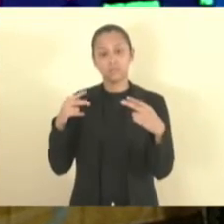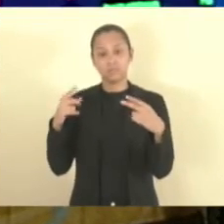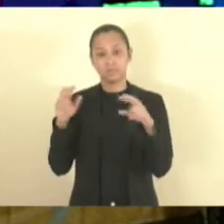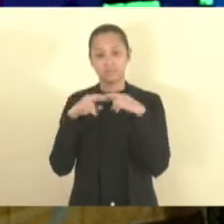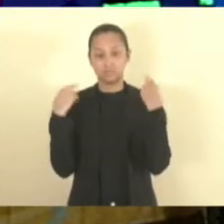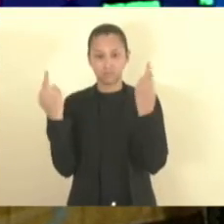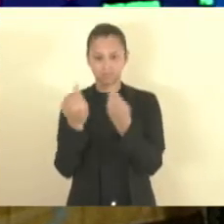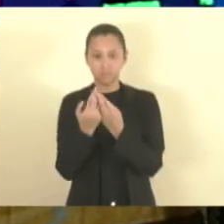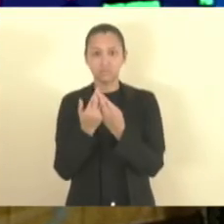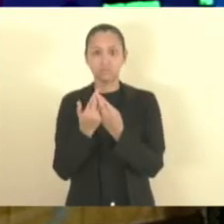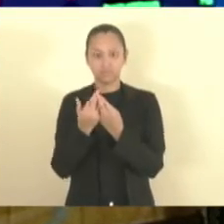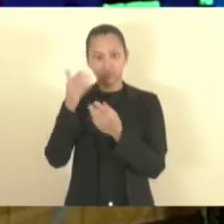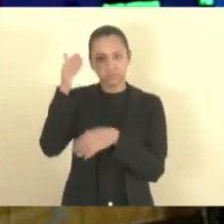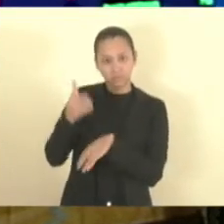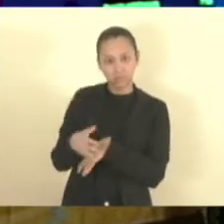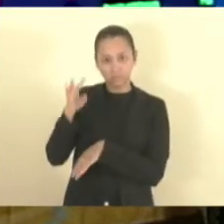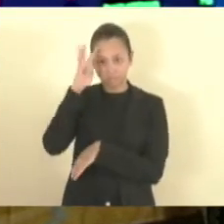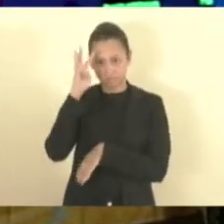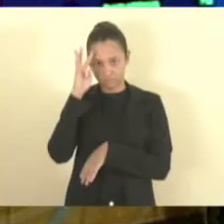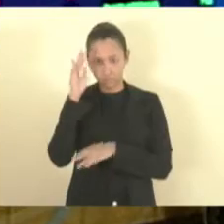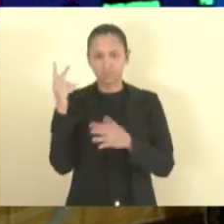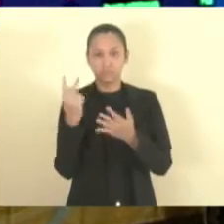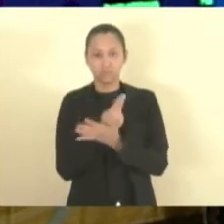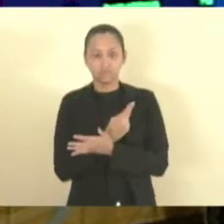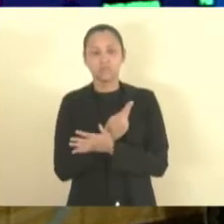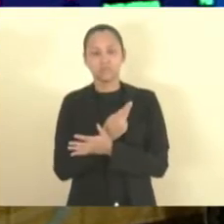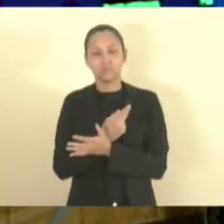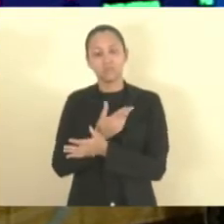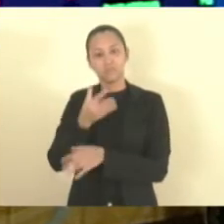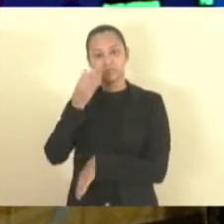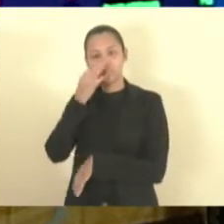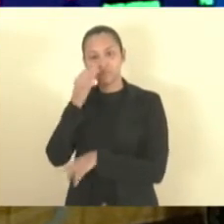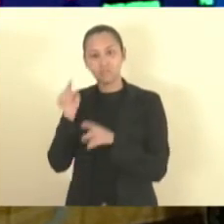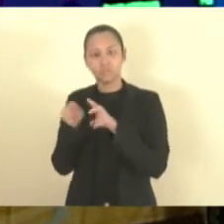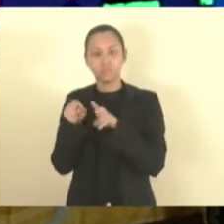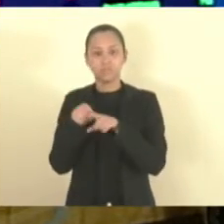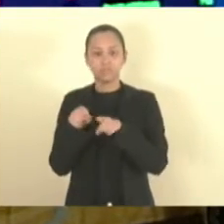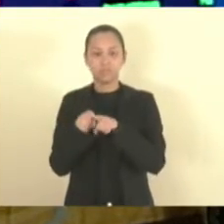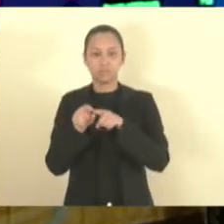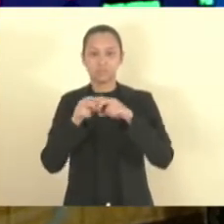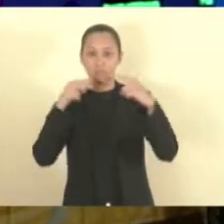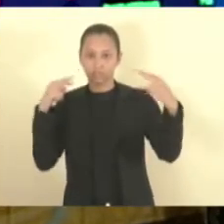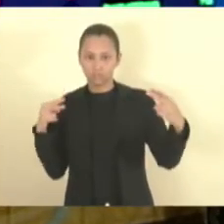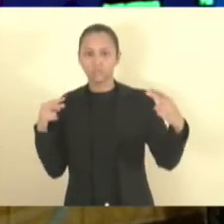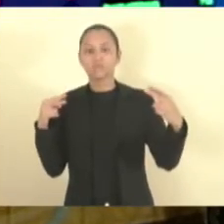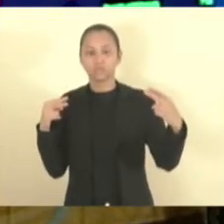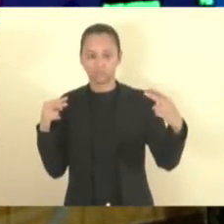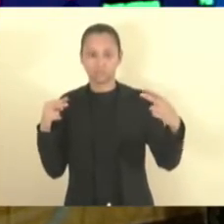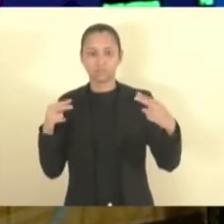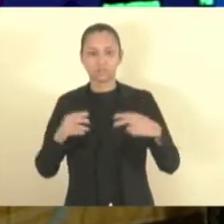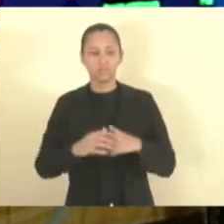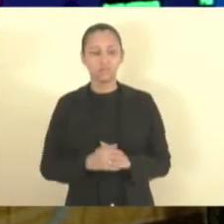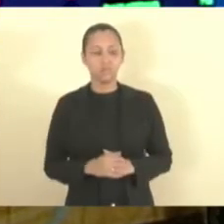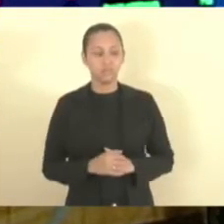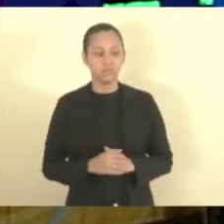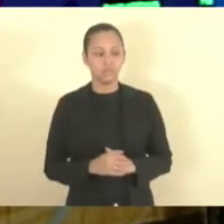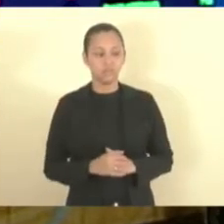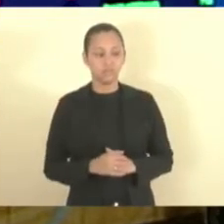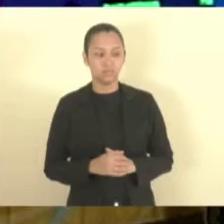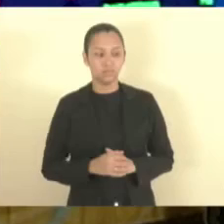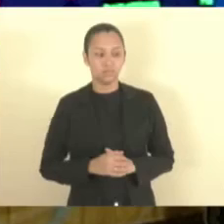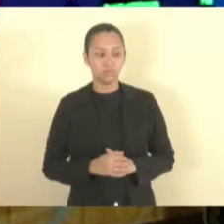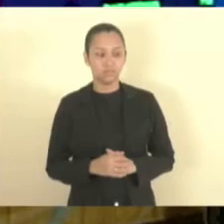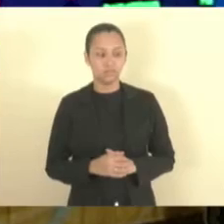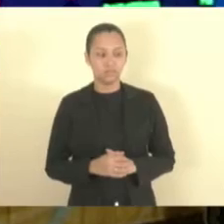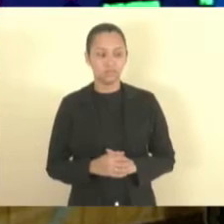ordinária desta quarta-feira, que acontece de forma híbrida, com deputados presentes em plenário e deputados de forma remota, online.